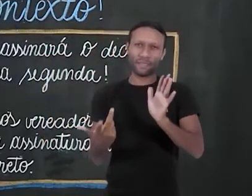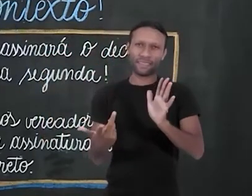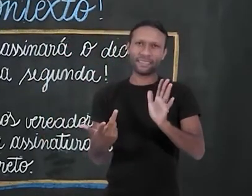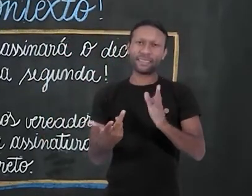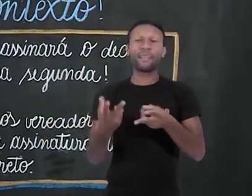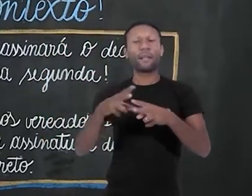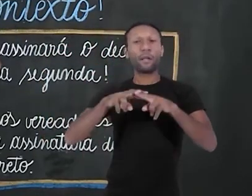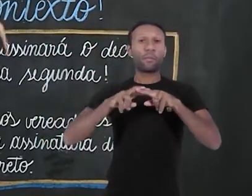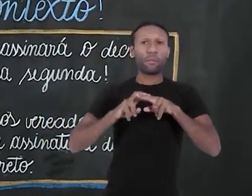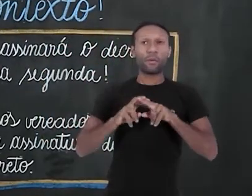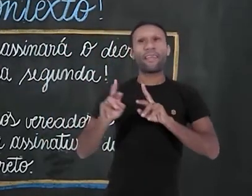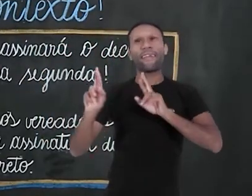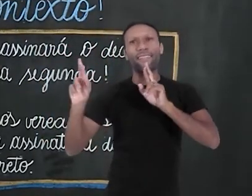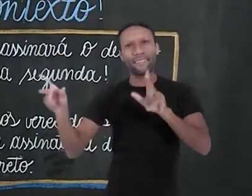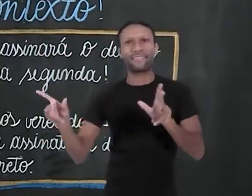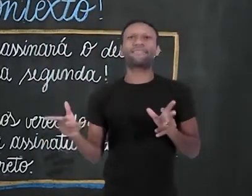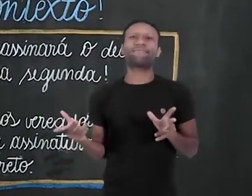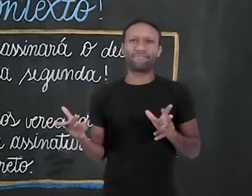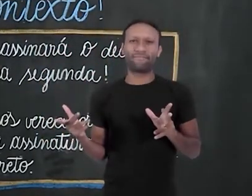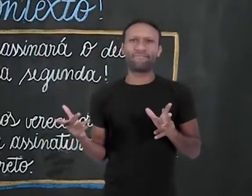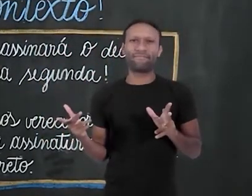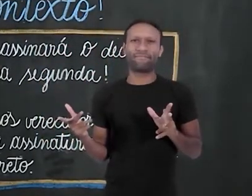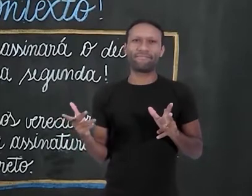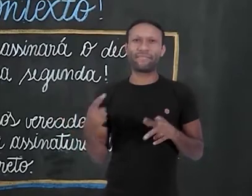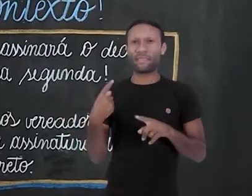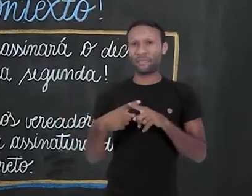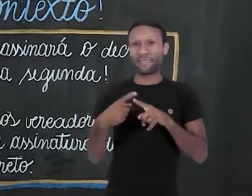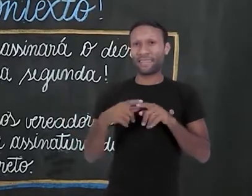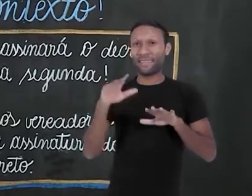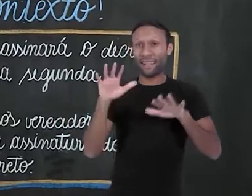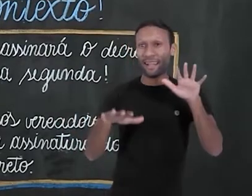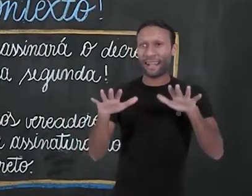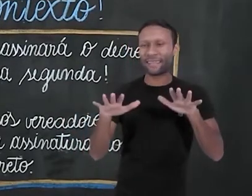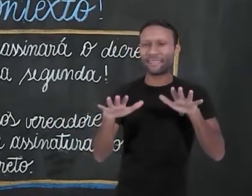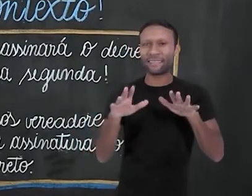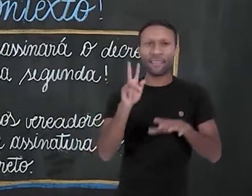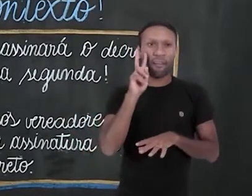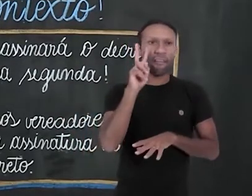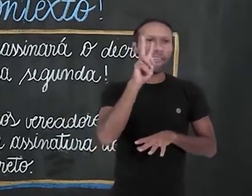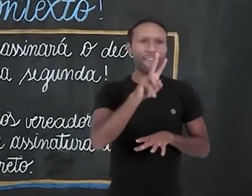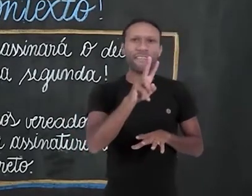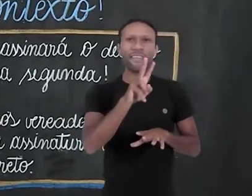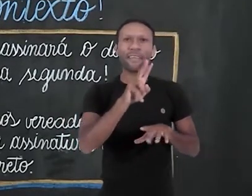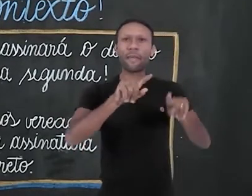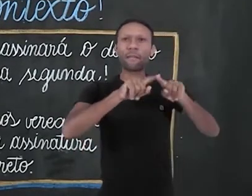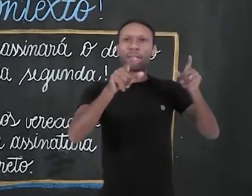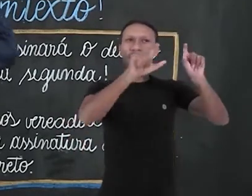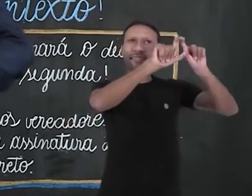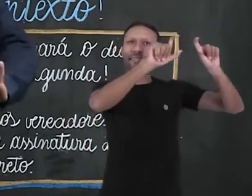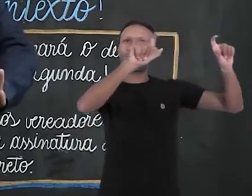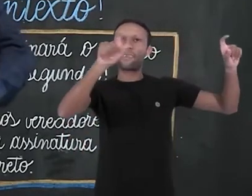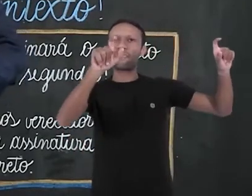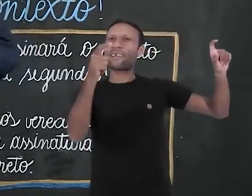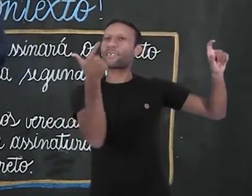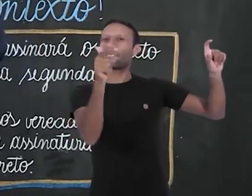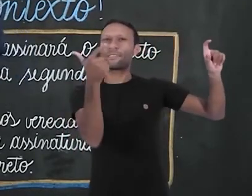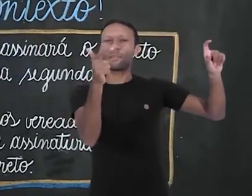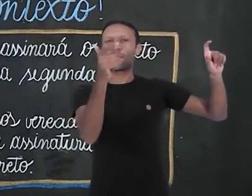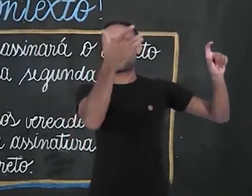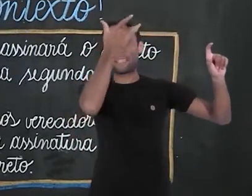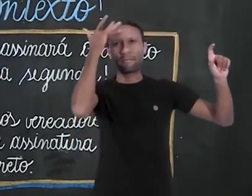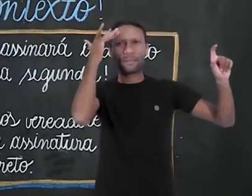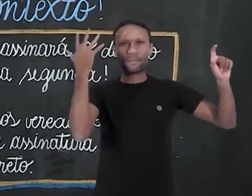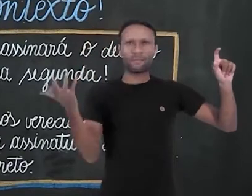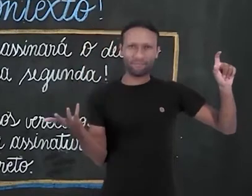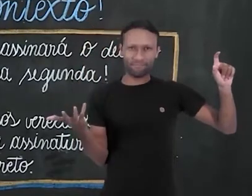Então, diferente do indeterminado, que a gente sabe que alguém praticou a ação, mas não consegue saber quem foi, no caso do inexistente, não há sujeito. É uma ação